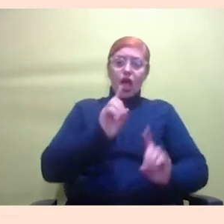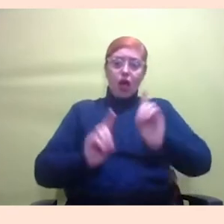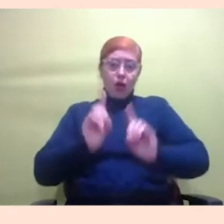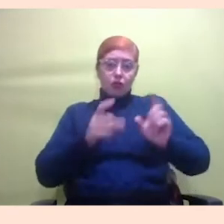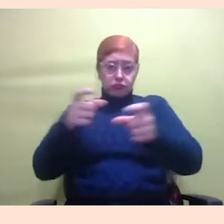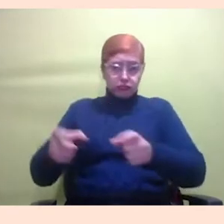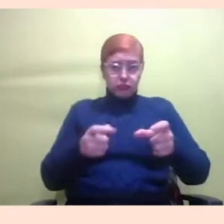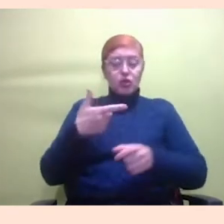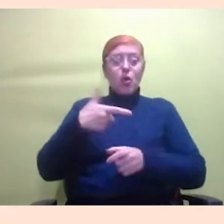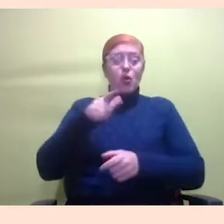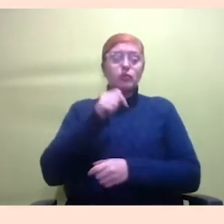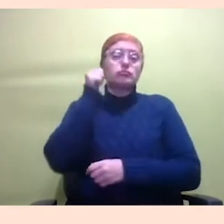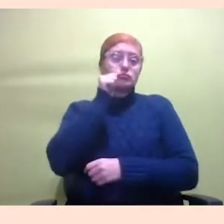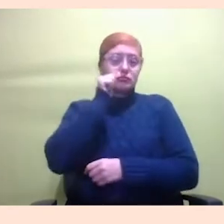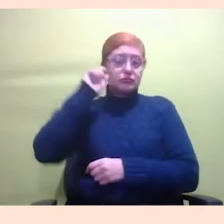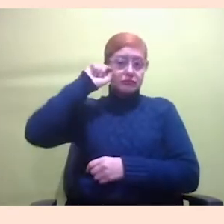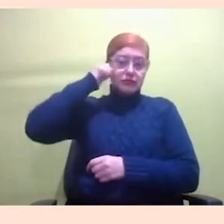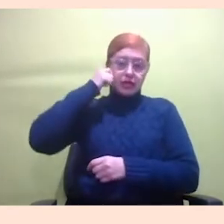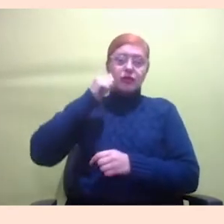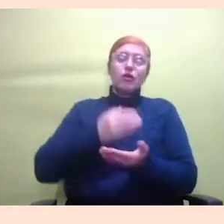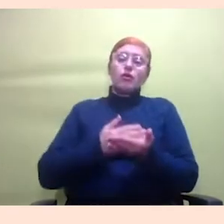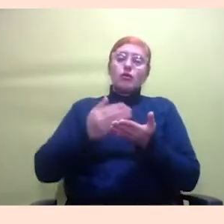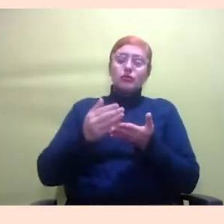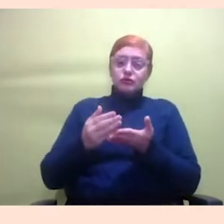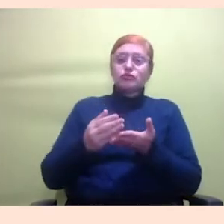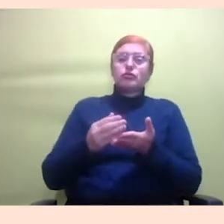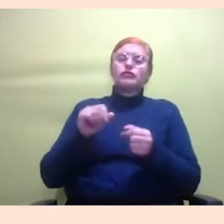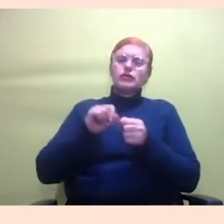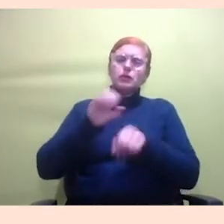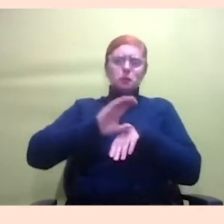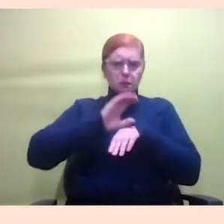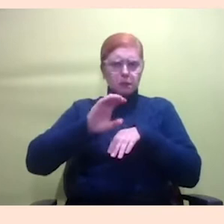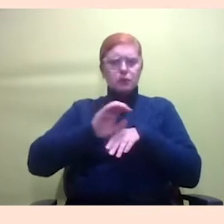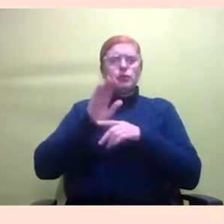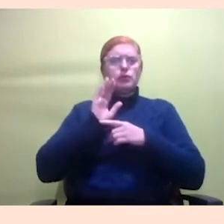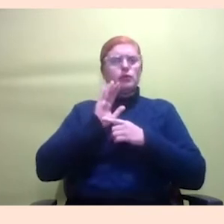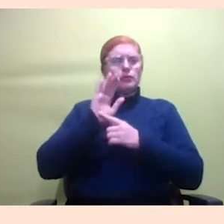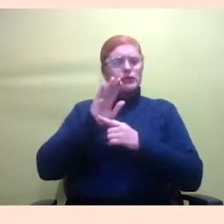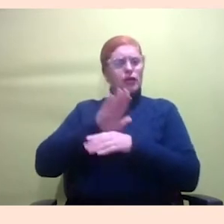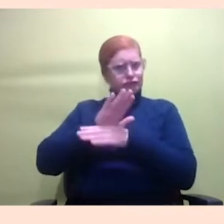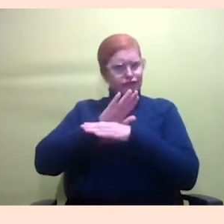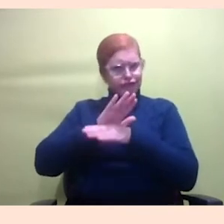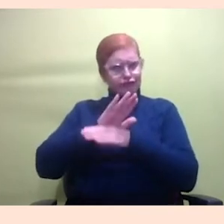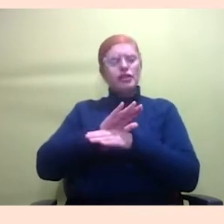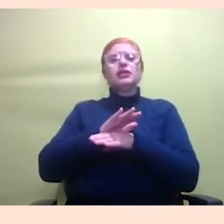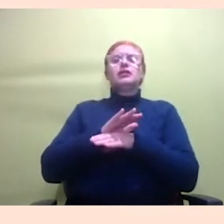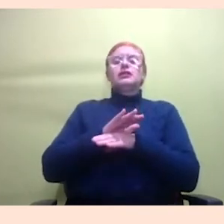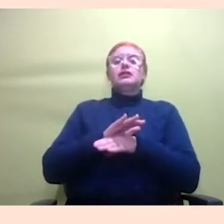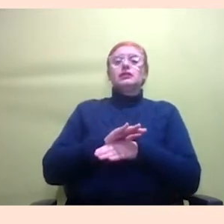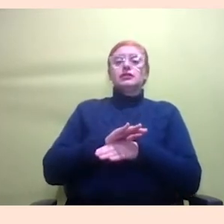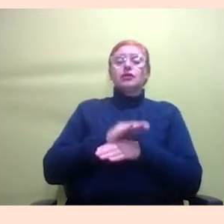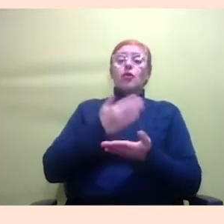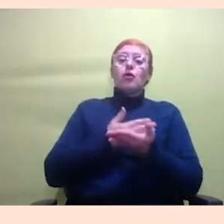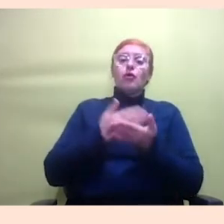negras. Quando a gente começou a fazer os cursos, a prestar assessoria, a gente começou numa, num